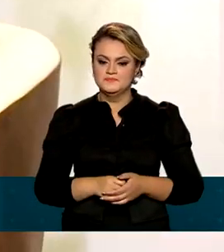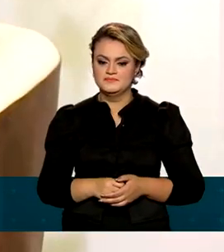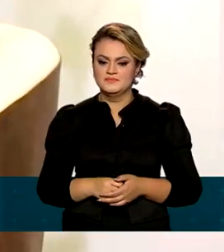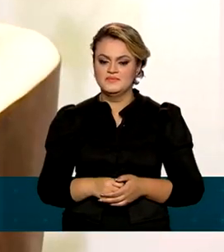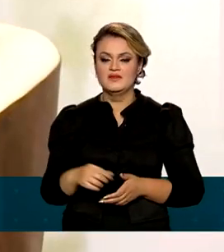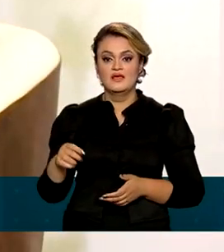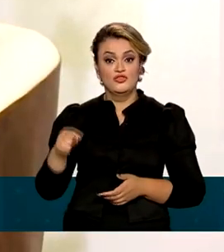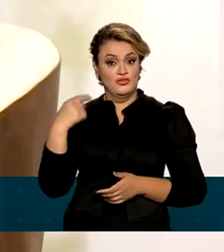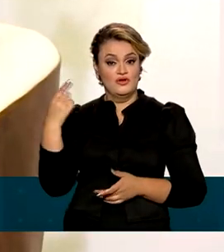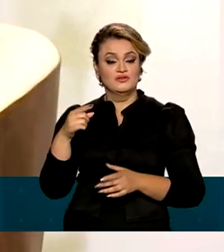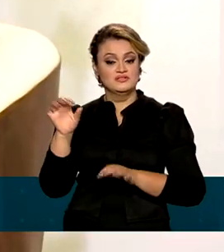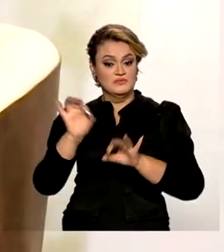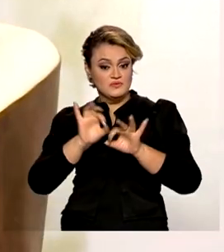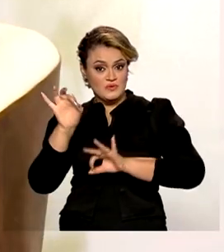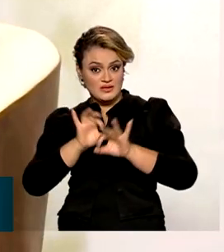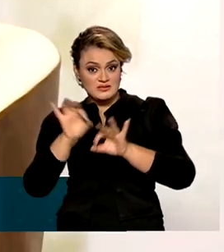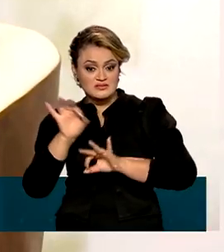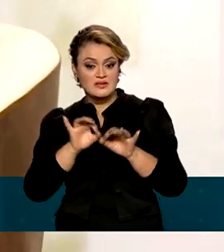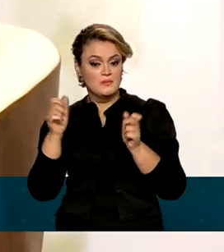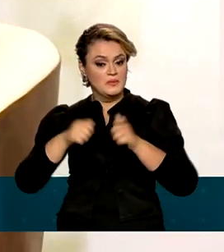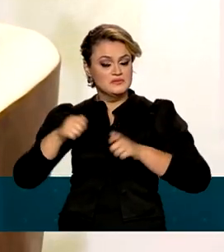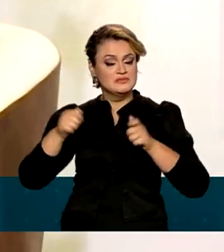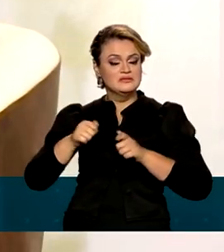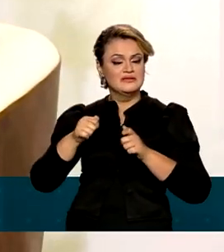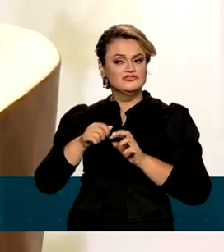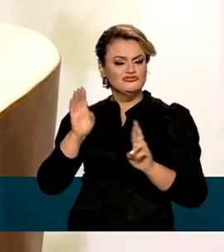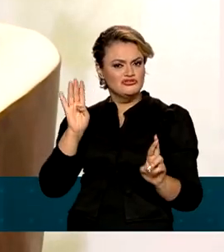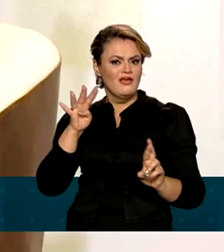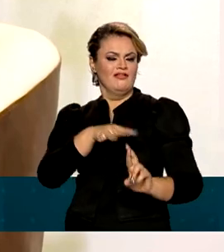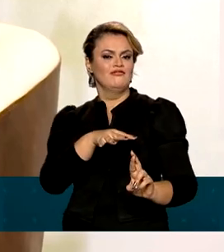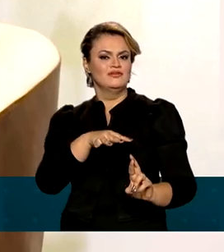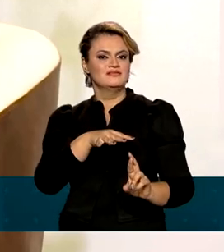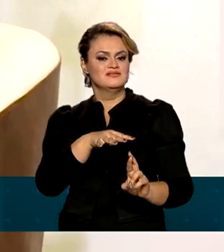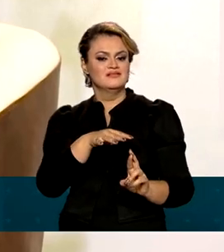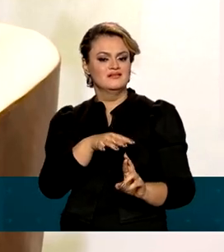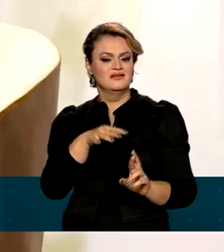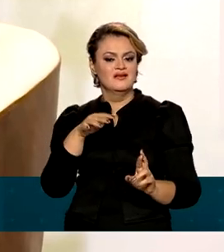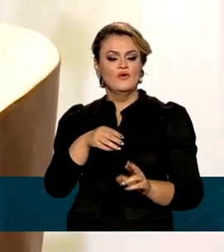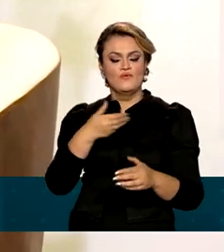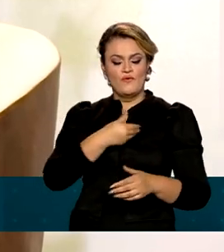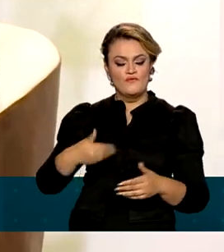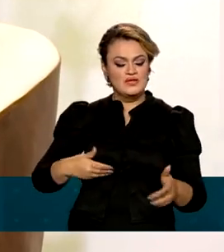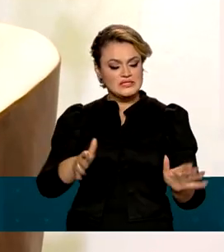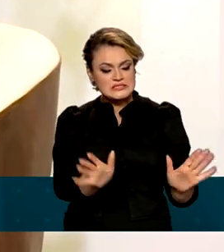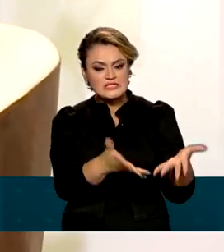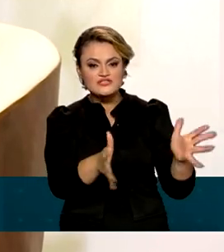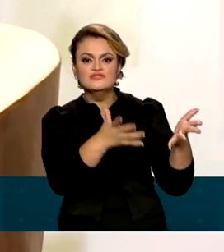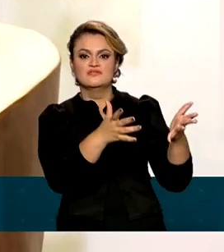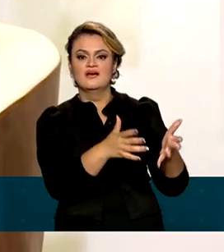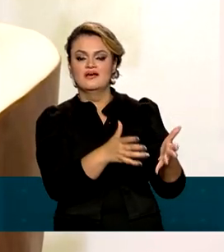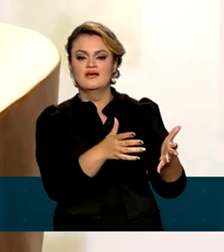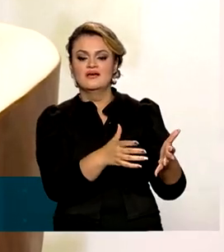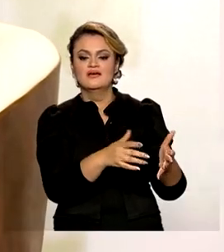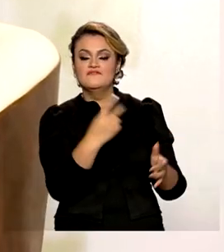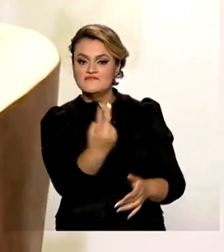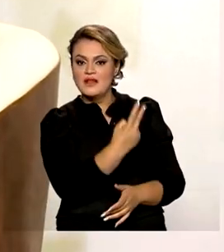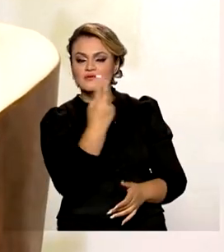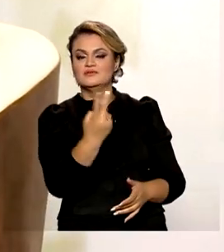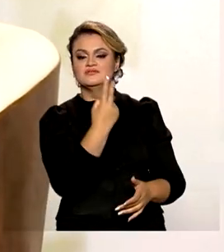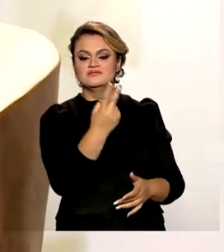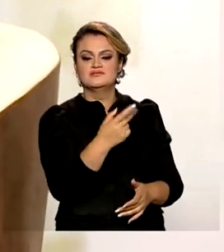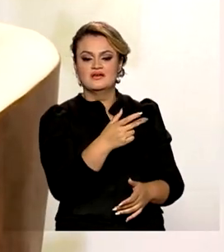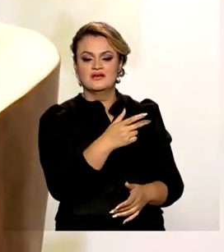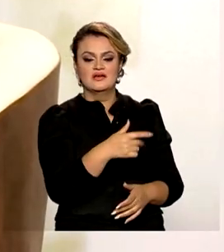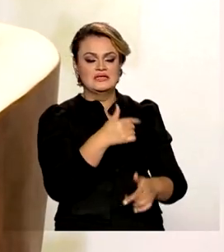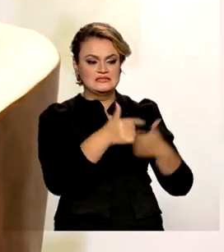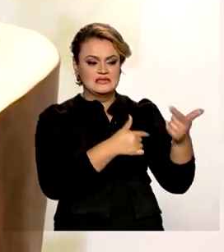a gente está desenhando aí a possibilidade de reconhecer como o governo federal pode incentivar que a gente poderia dar valor a esse volume